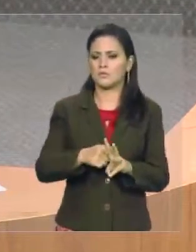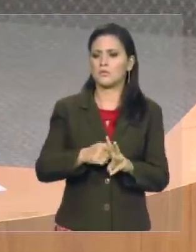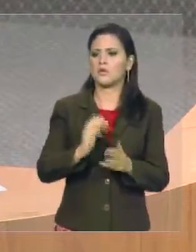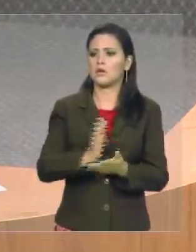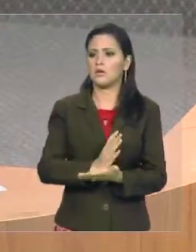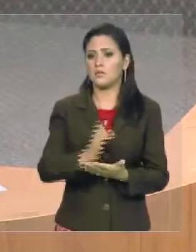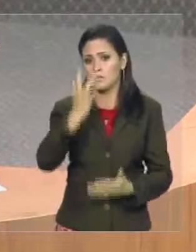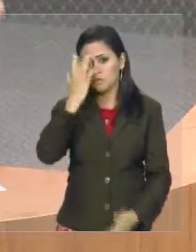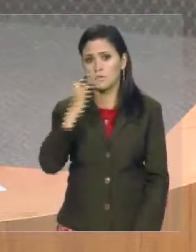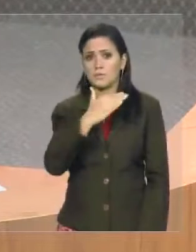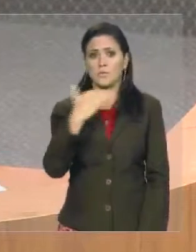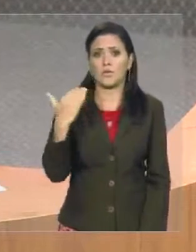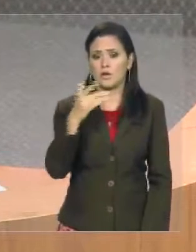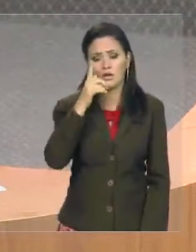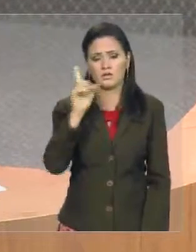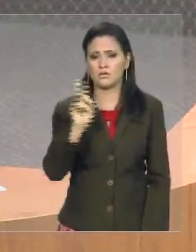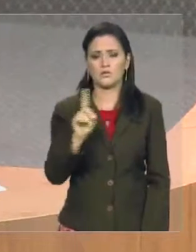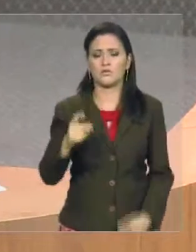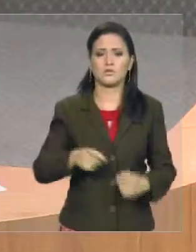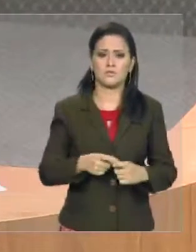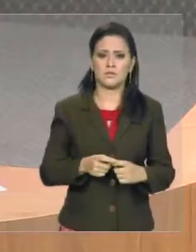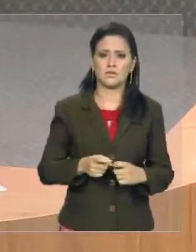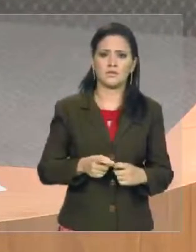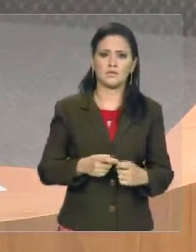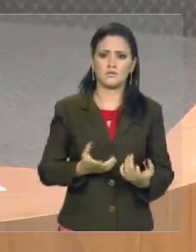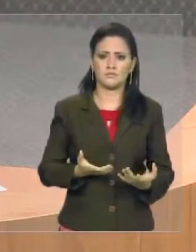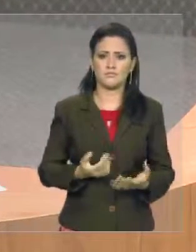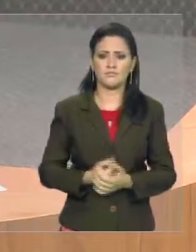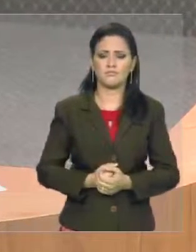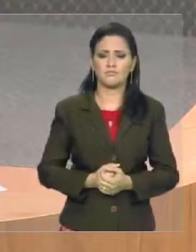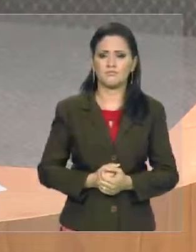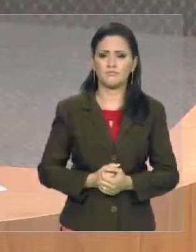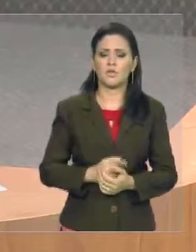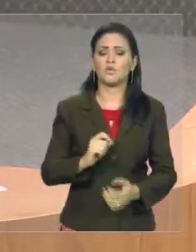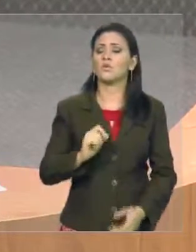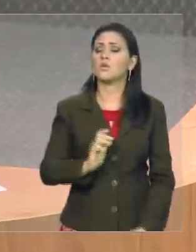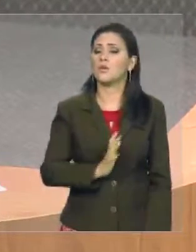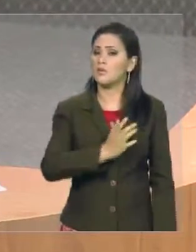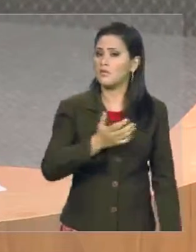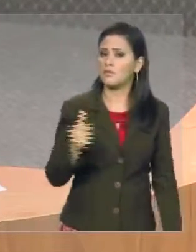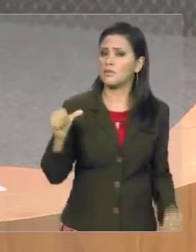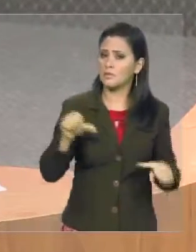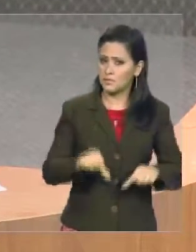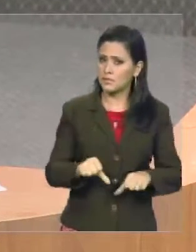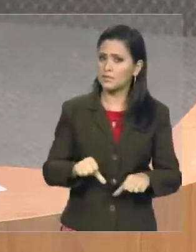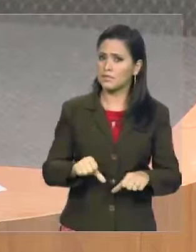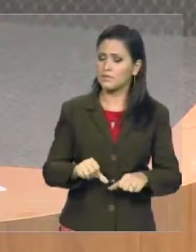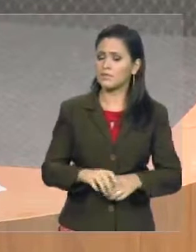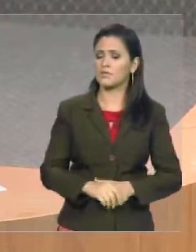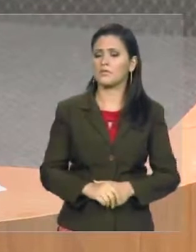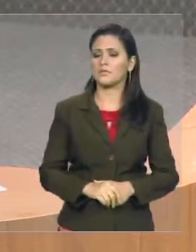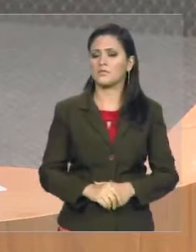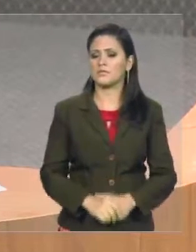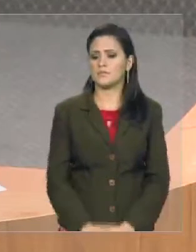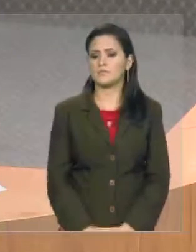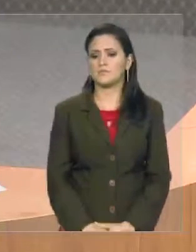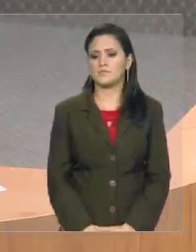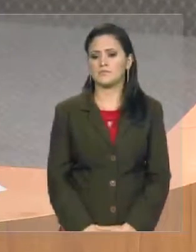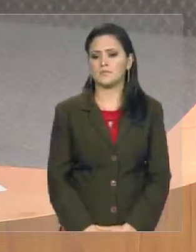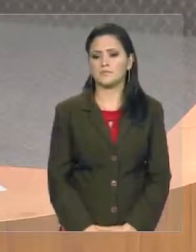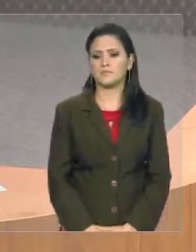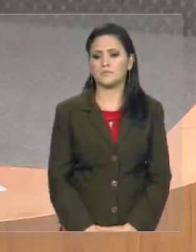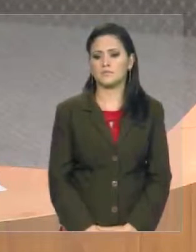atendimento, e o mais absurdo, grande amigo Caio Achilho, um absurdo, depois que conquista,